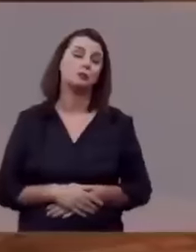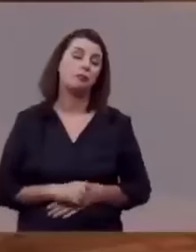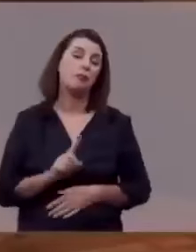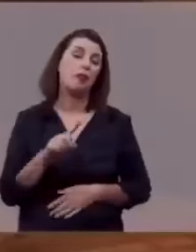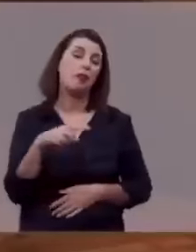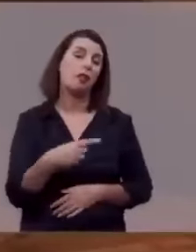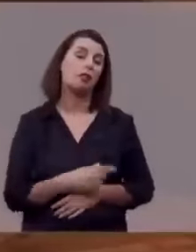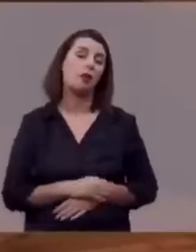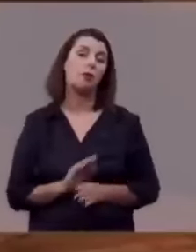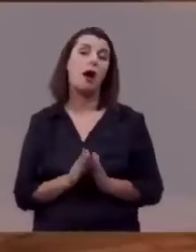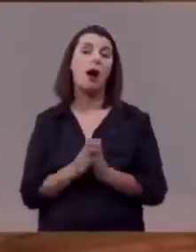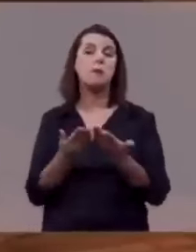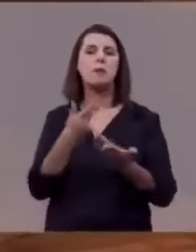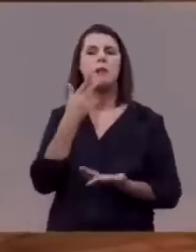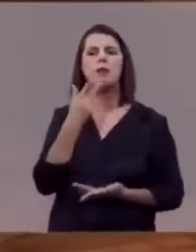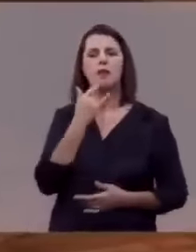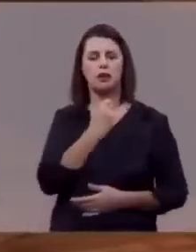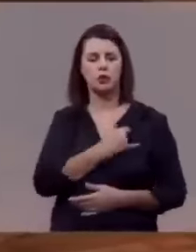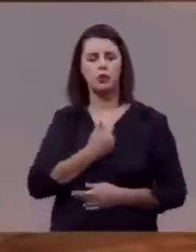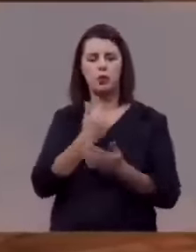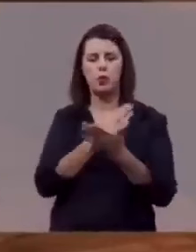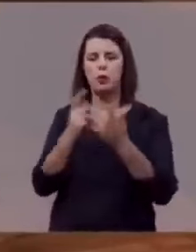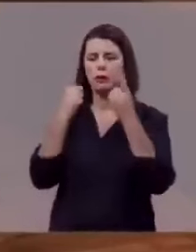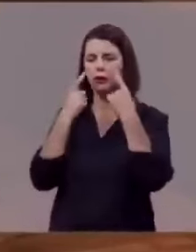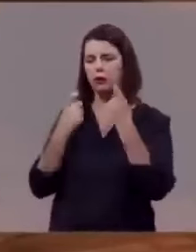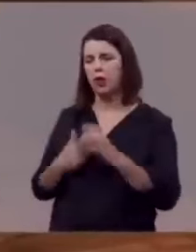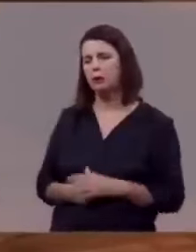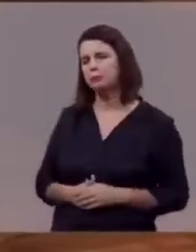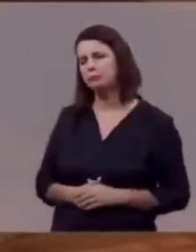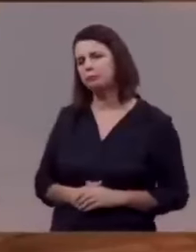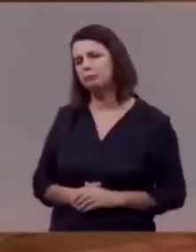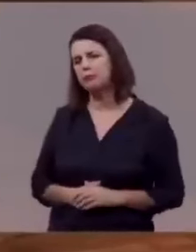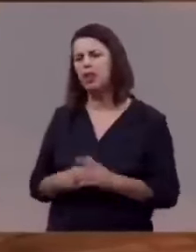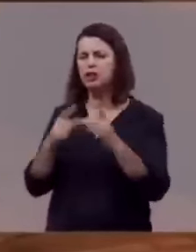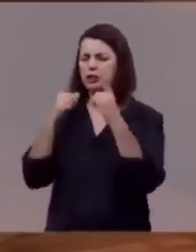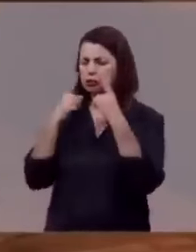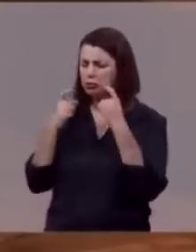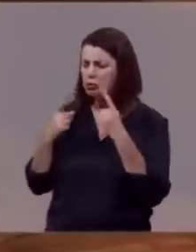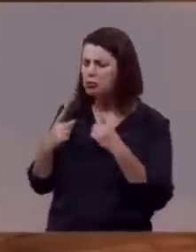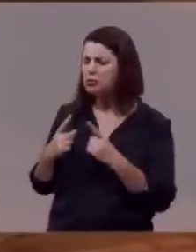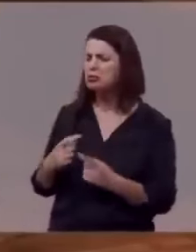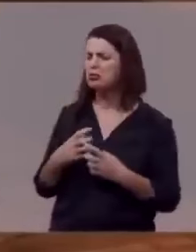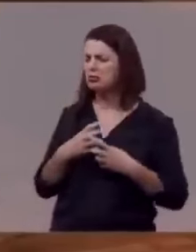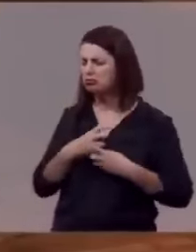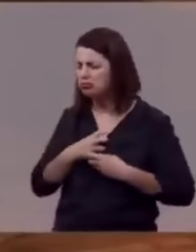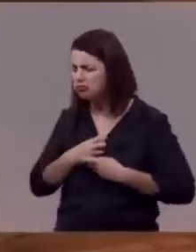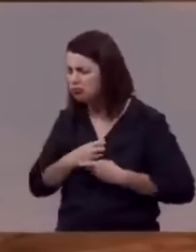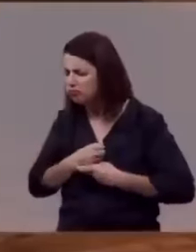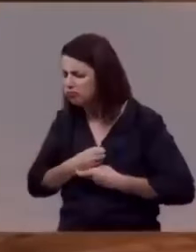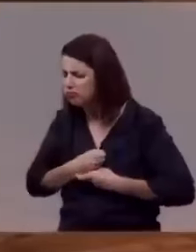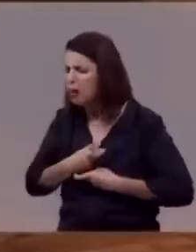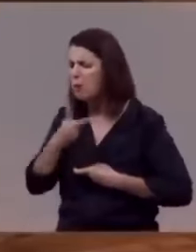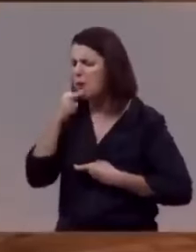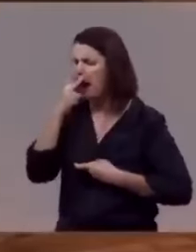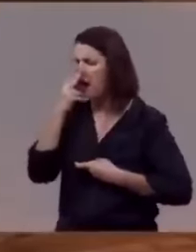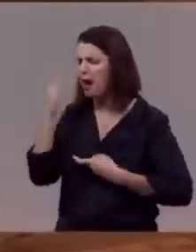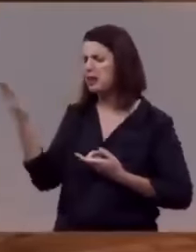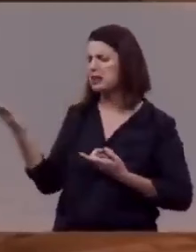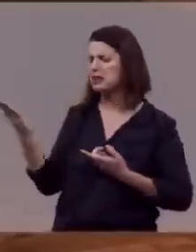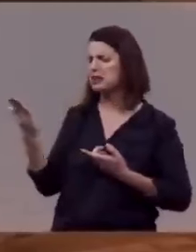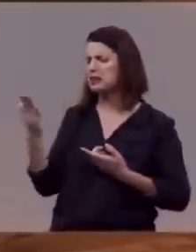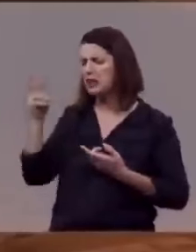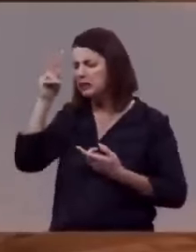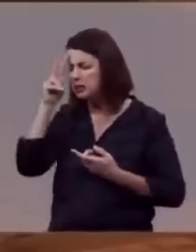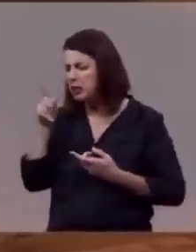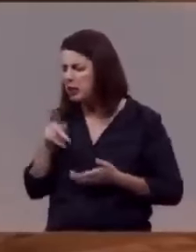Então, diz a Bíblia que João começa a chorar. E ele chorou, amargamente, porque parecia que a história estava de